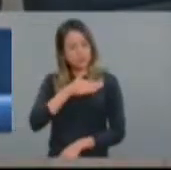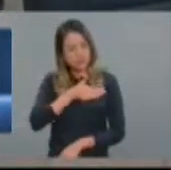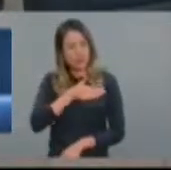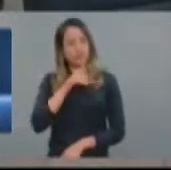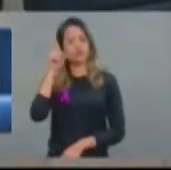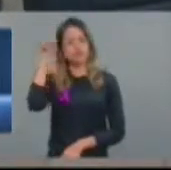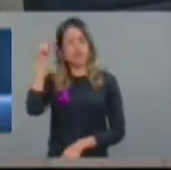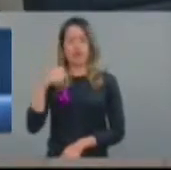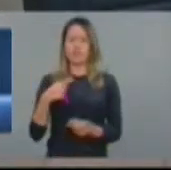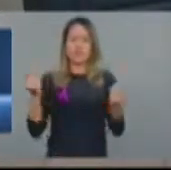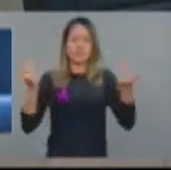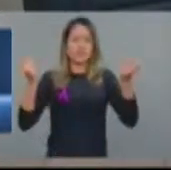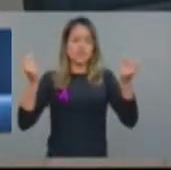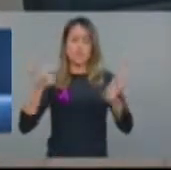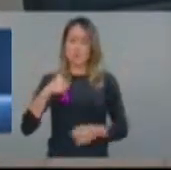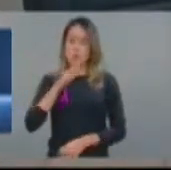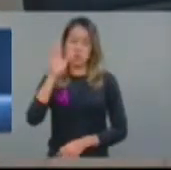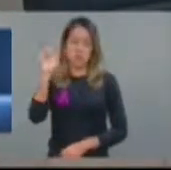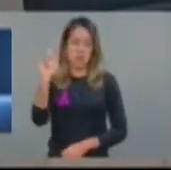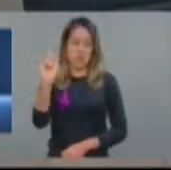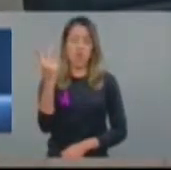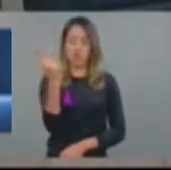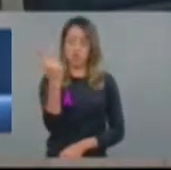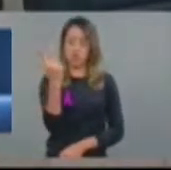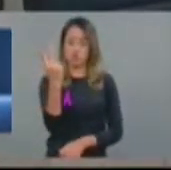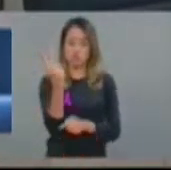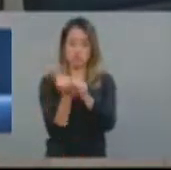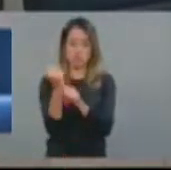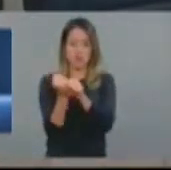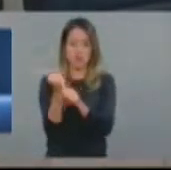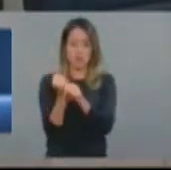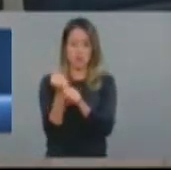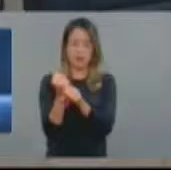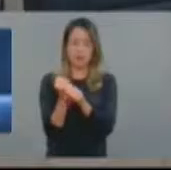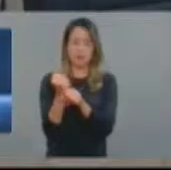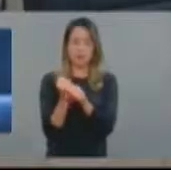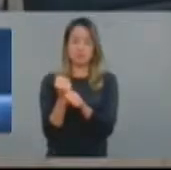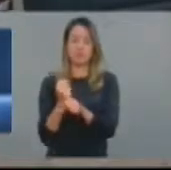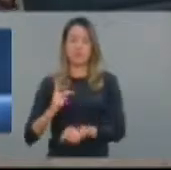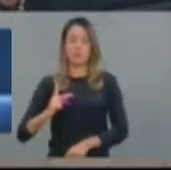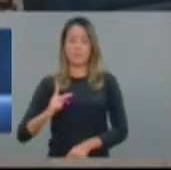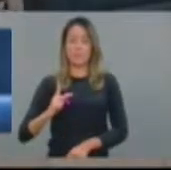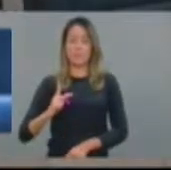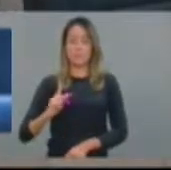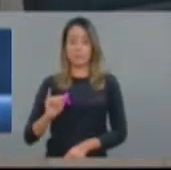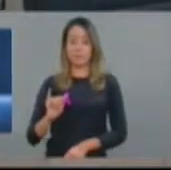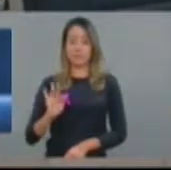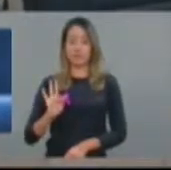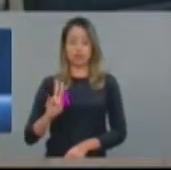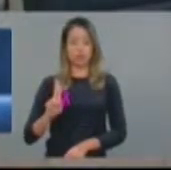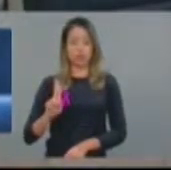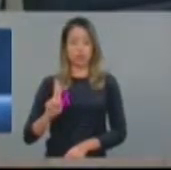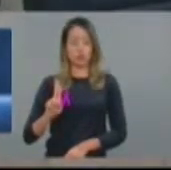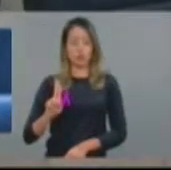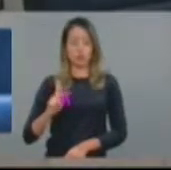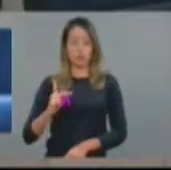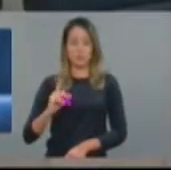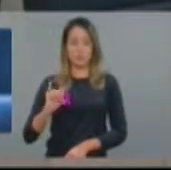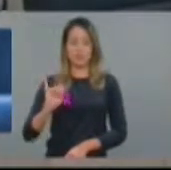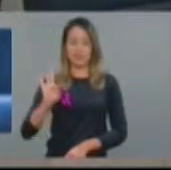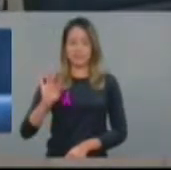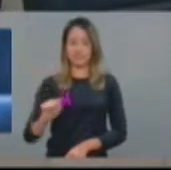está... faz tempo que eu não vou lá. Há uns dois anos que eu não vou habitubitar. Eu perguntaria o seguinte, como é que está hoje a situação de transporte, de